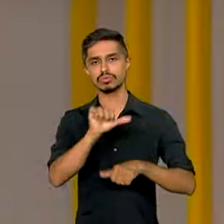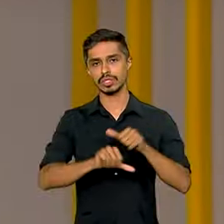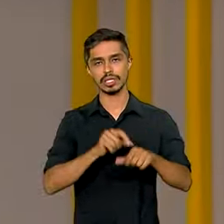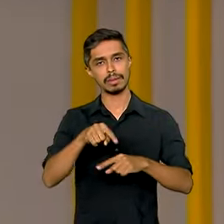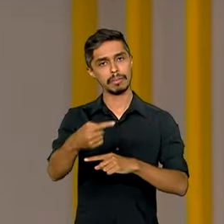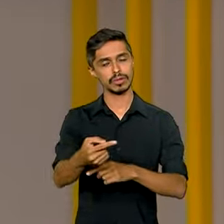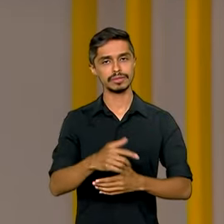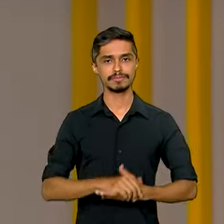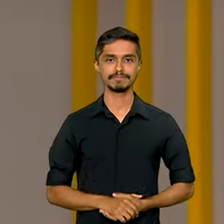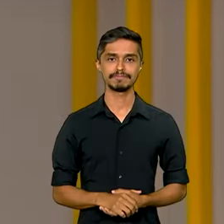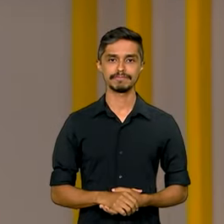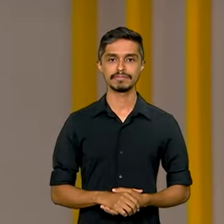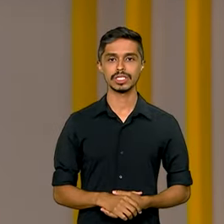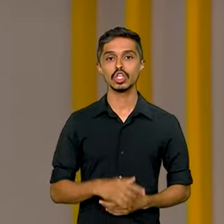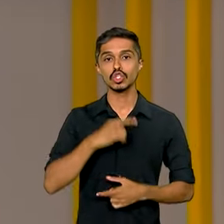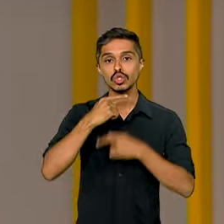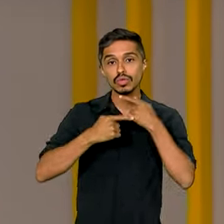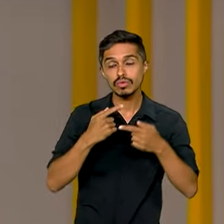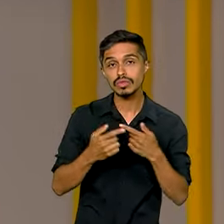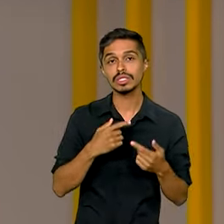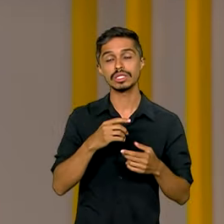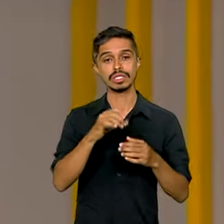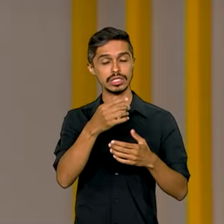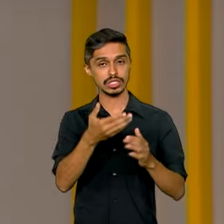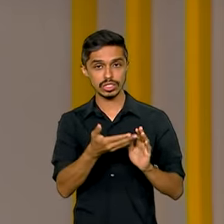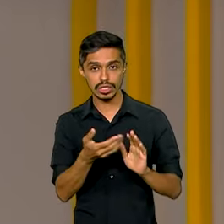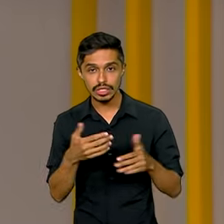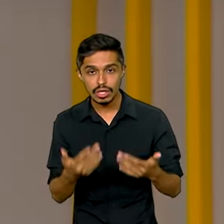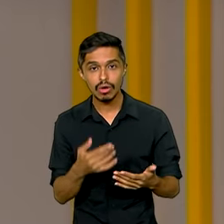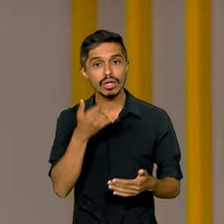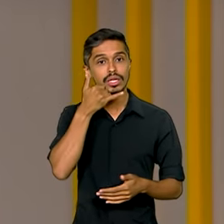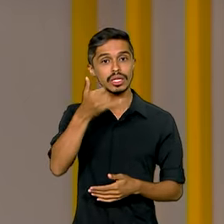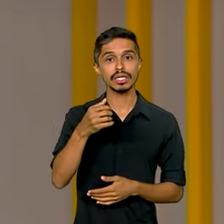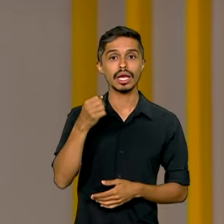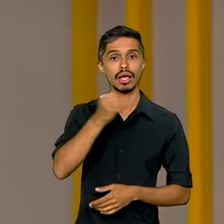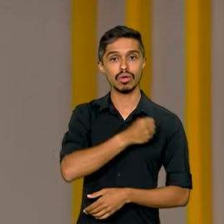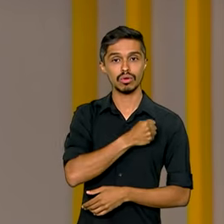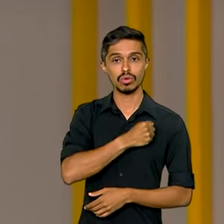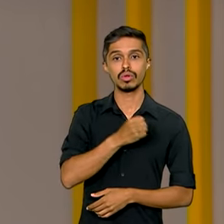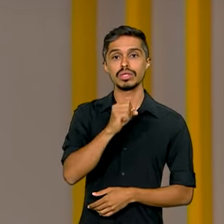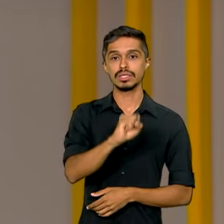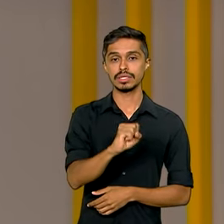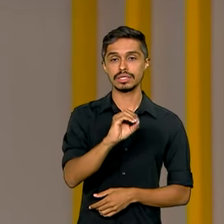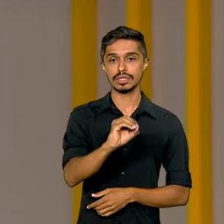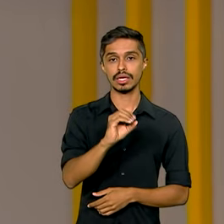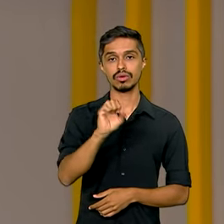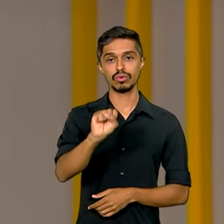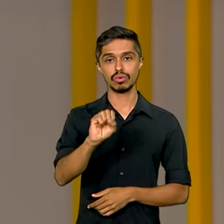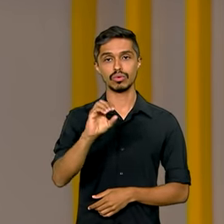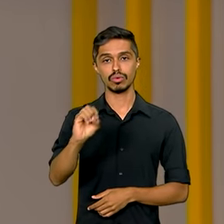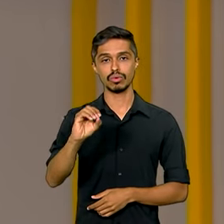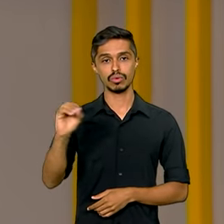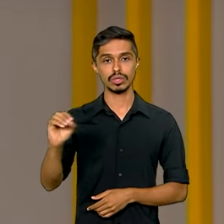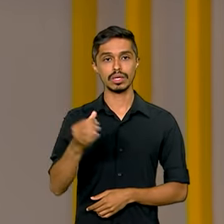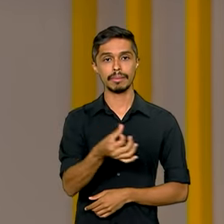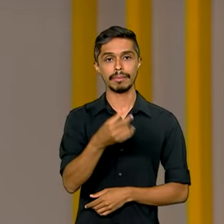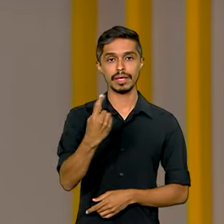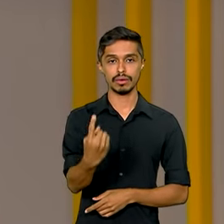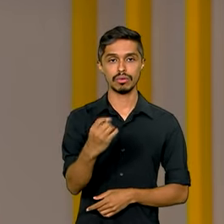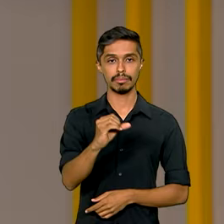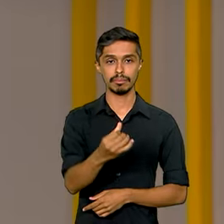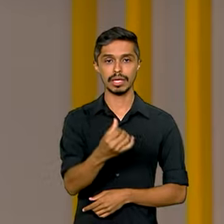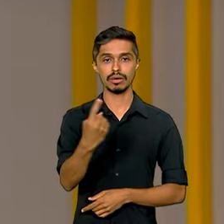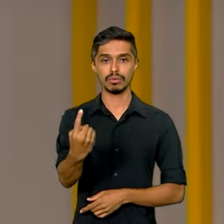Para tirar dúvidas sobre o SISU, basta ligar no telefone 0800-616161